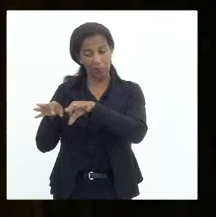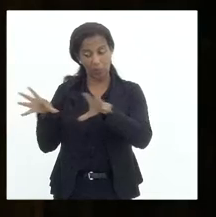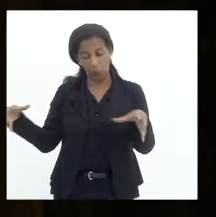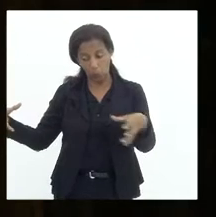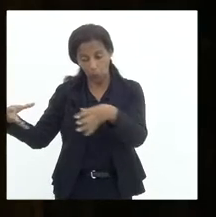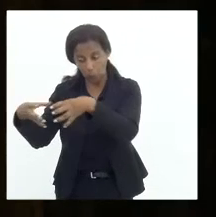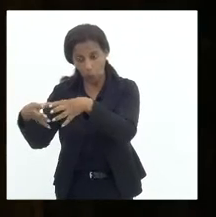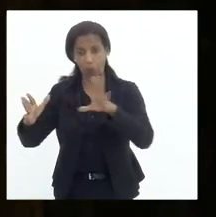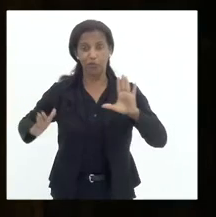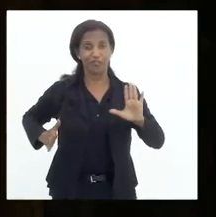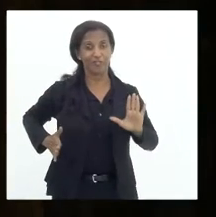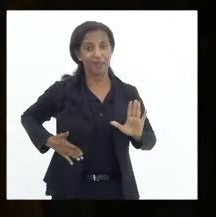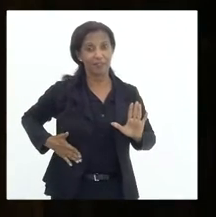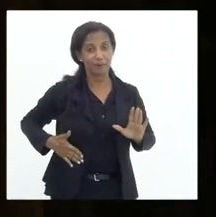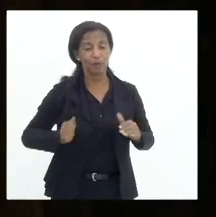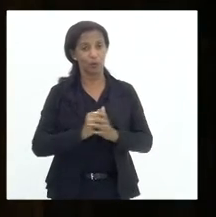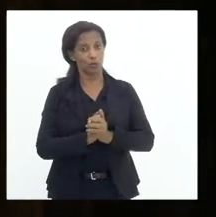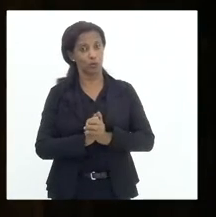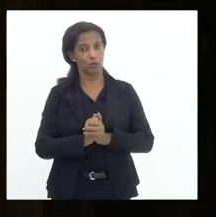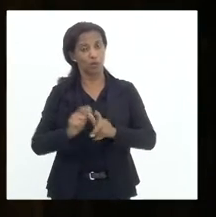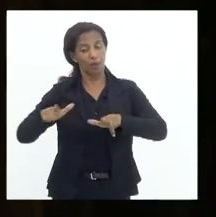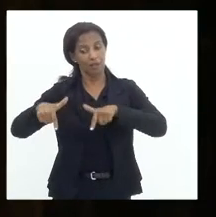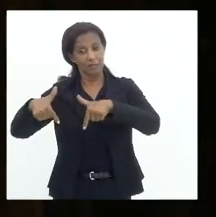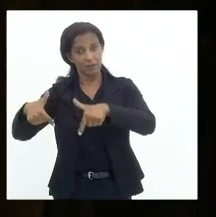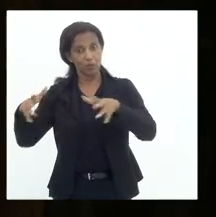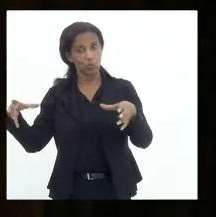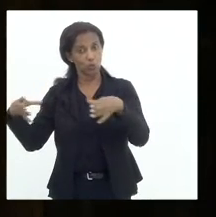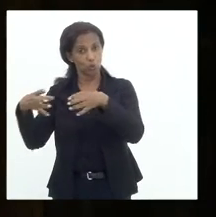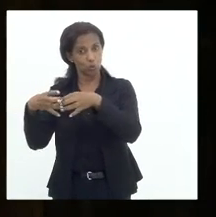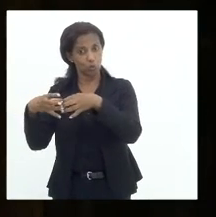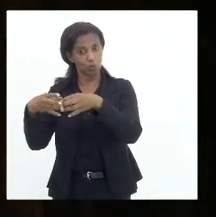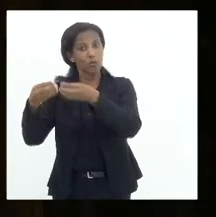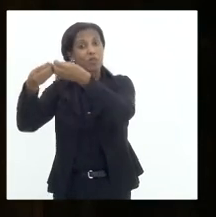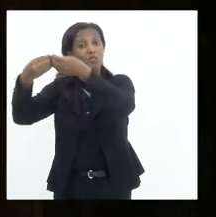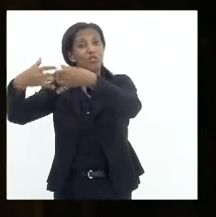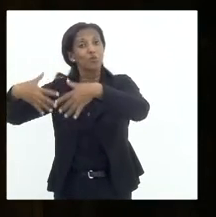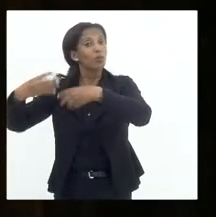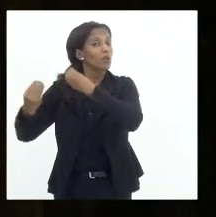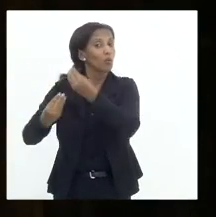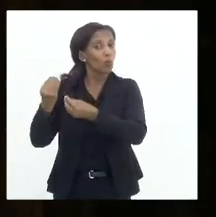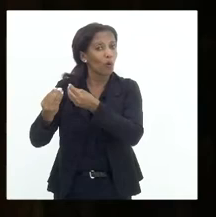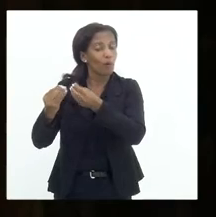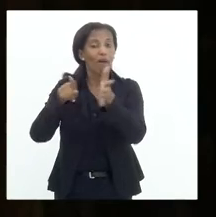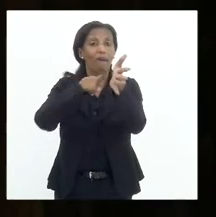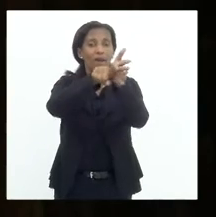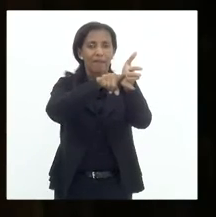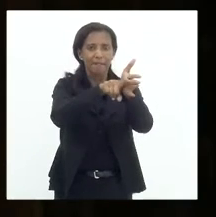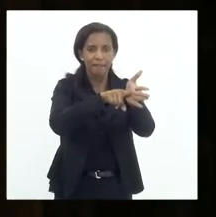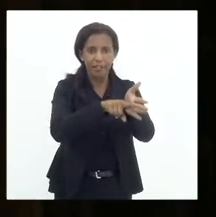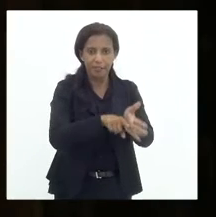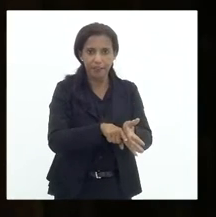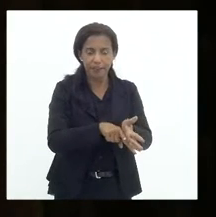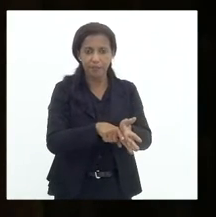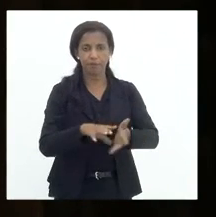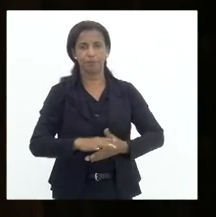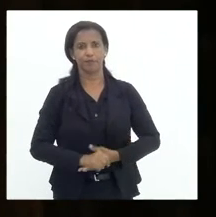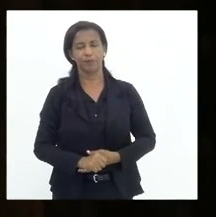organizada. E a ação organizada se desmonta com investigação,